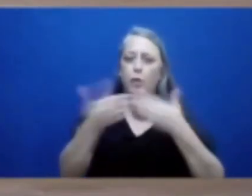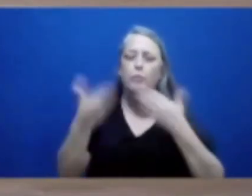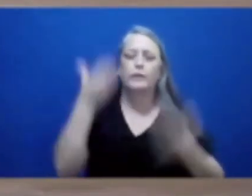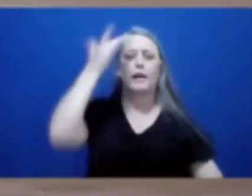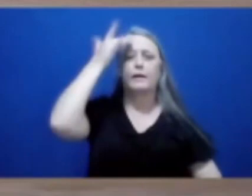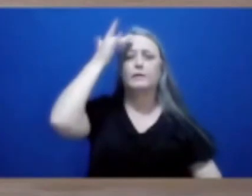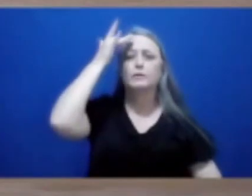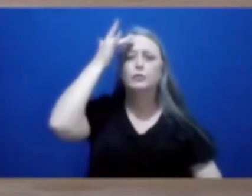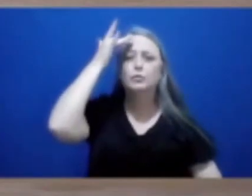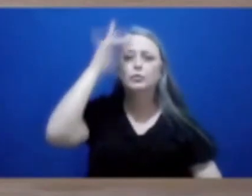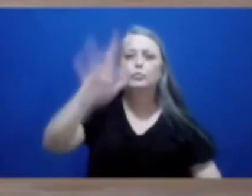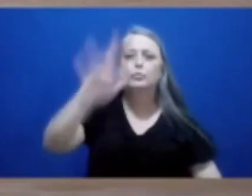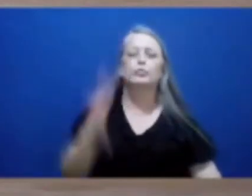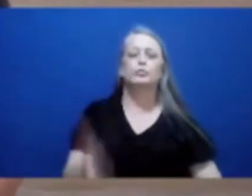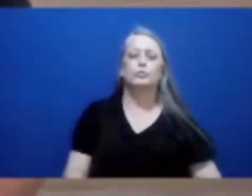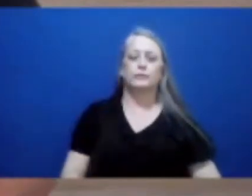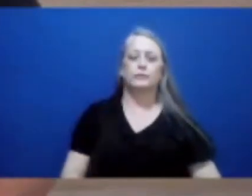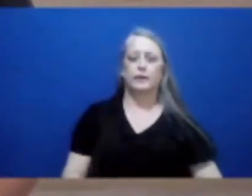de uma travesti eleita.